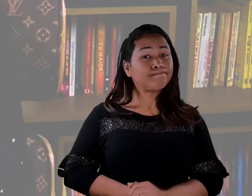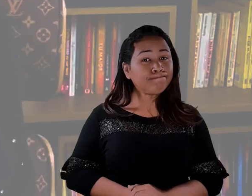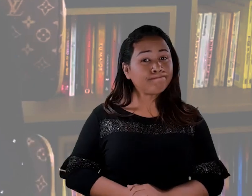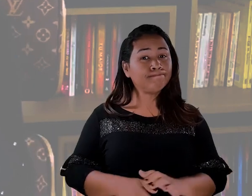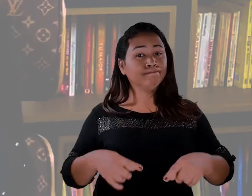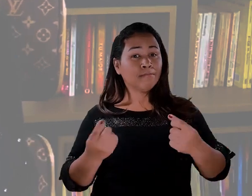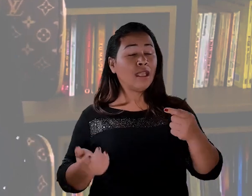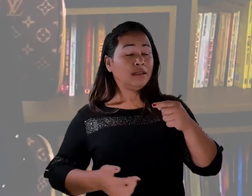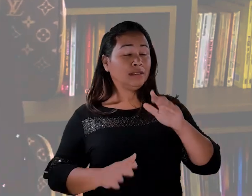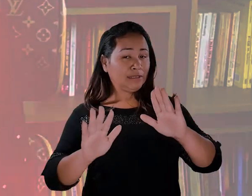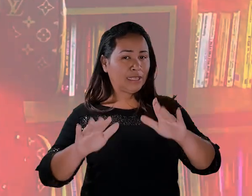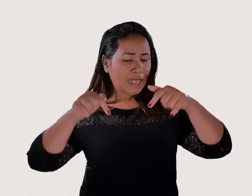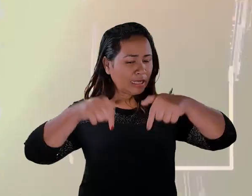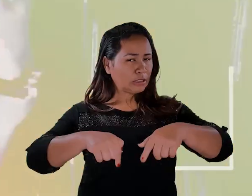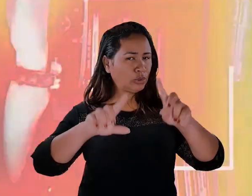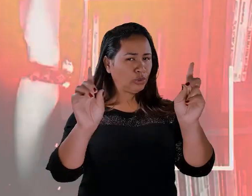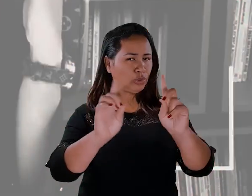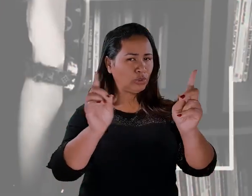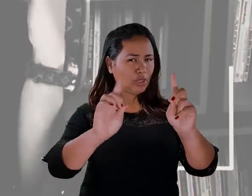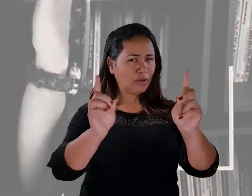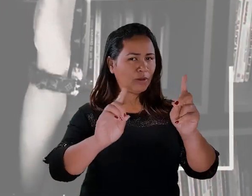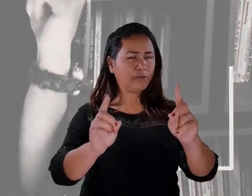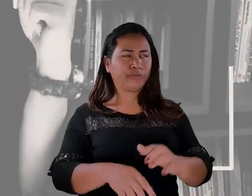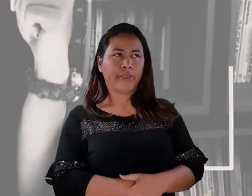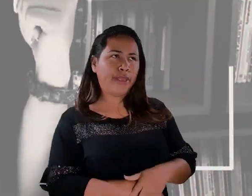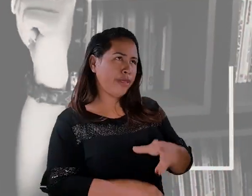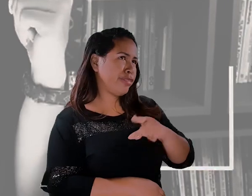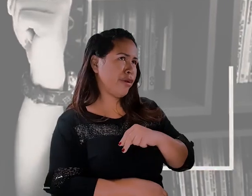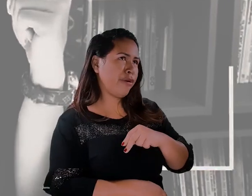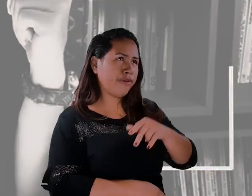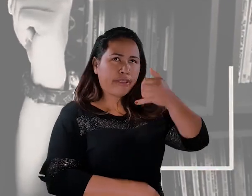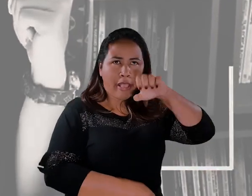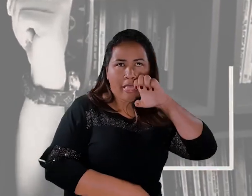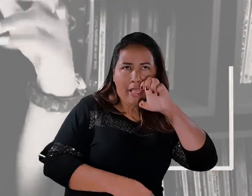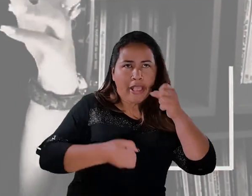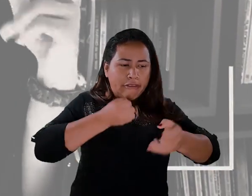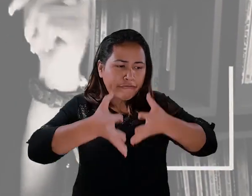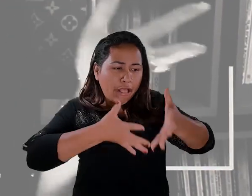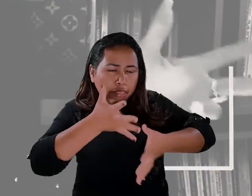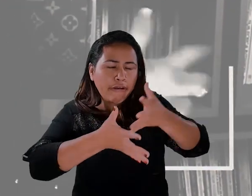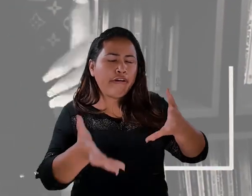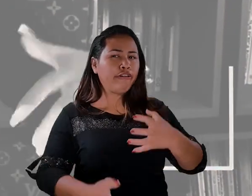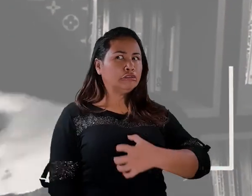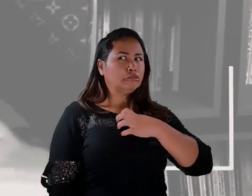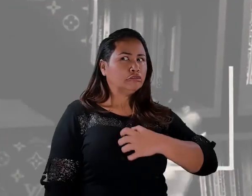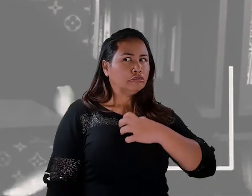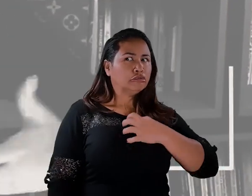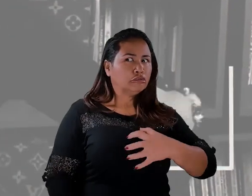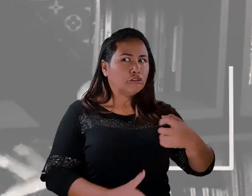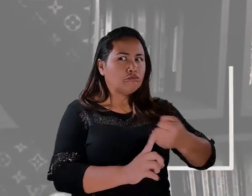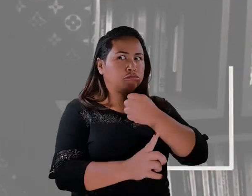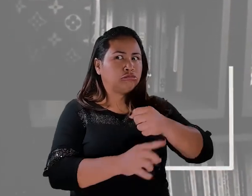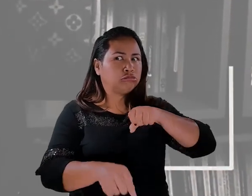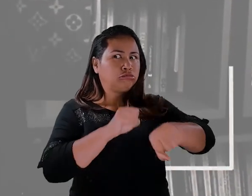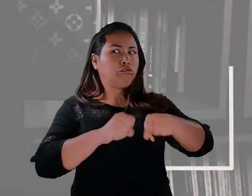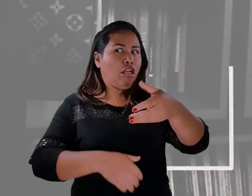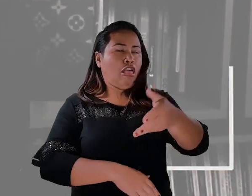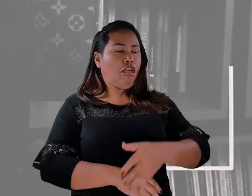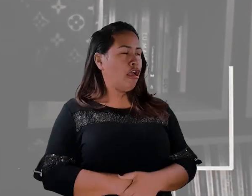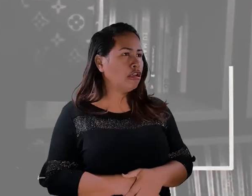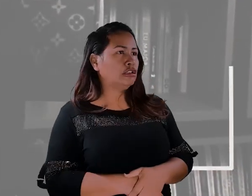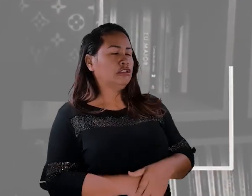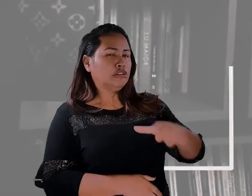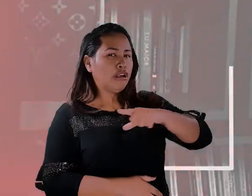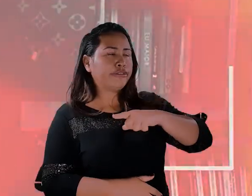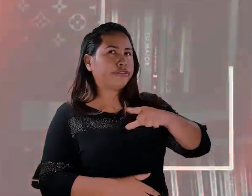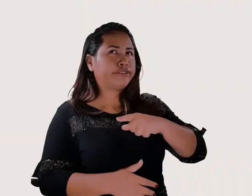Ela vai ter que voltar. Por que ela volta, entendeu? Poxa, a Elayne falou isso e eu quis matar ela. A Elayne falou isso e eu odiava ela. não concordava. Olha aqui, não importa o que eu faça, eu volto para esse local. Vou ter que ir lá